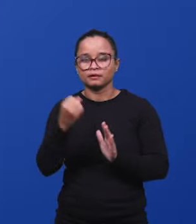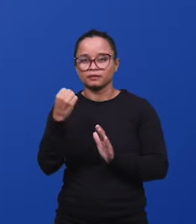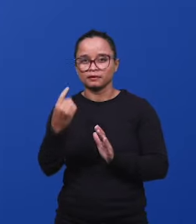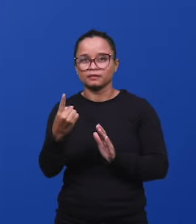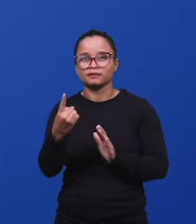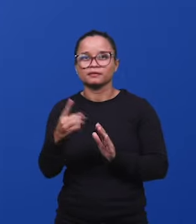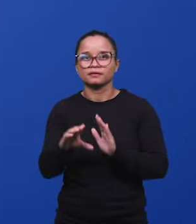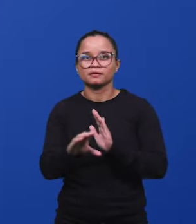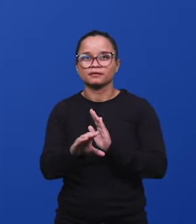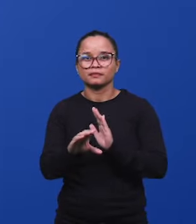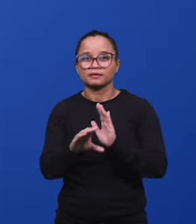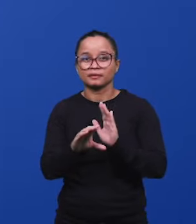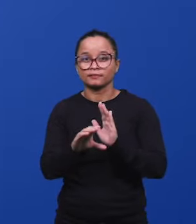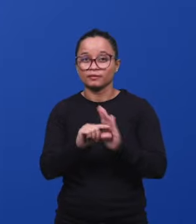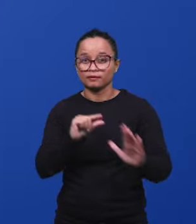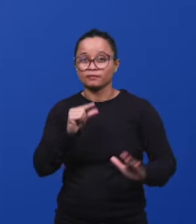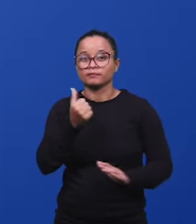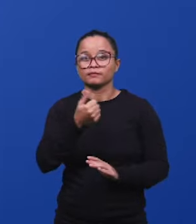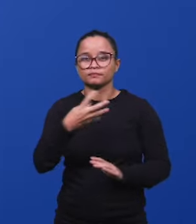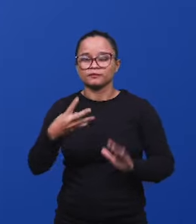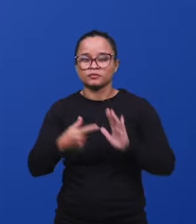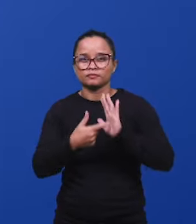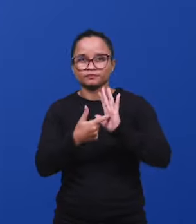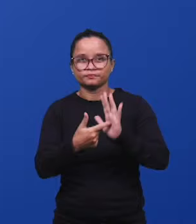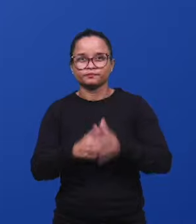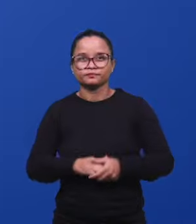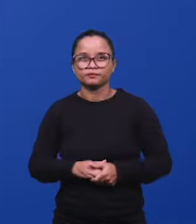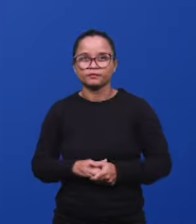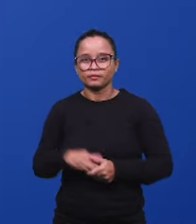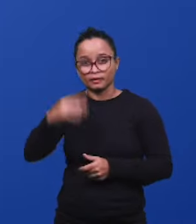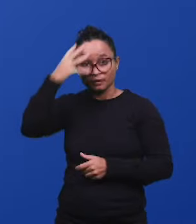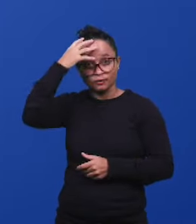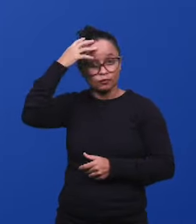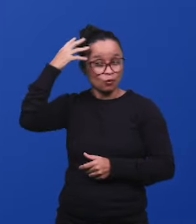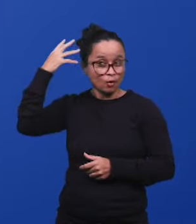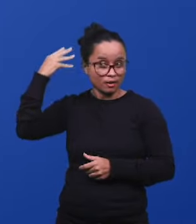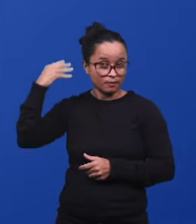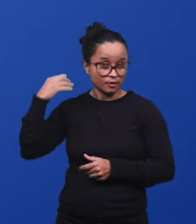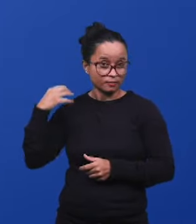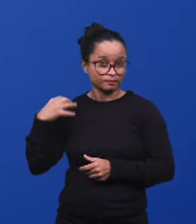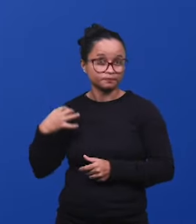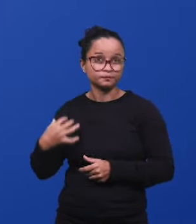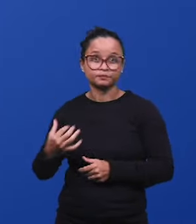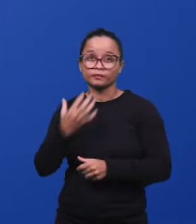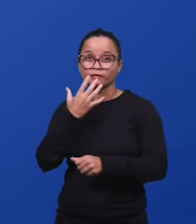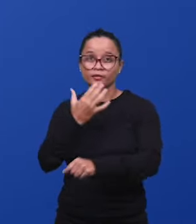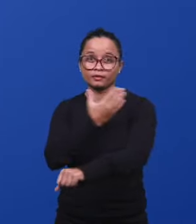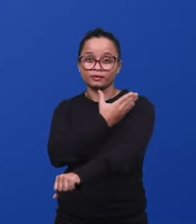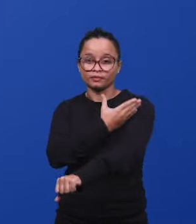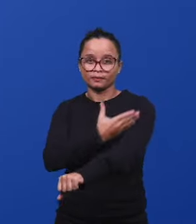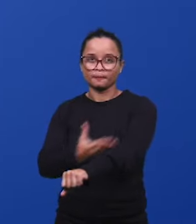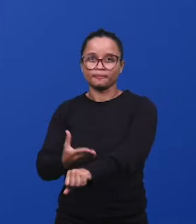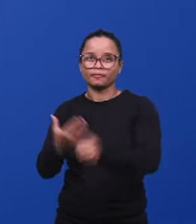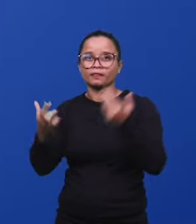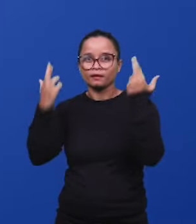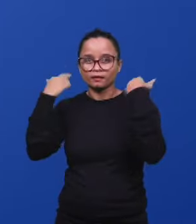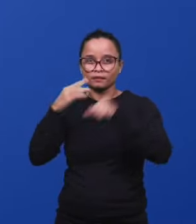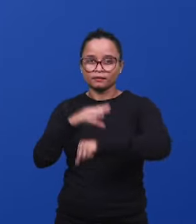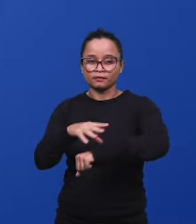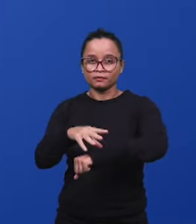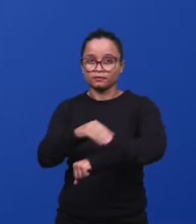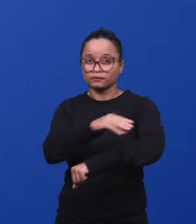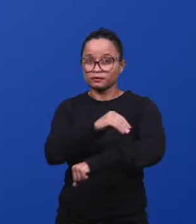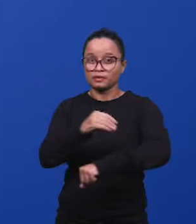capítulo 1, versículo 14, que diz, E a sua cabeça e cabelos eram brancos como a lã branca,